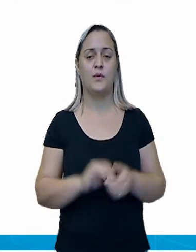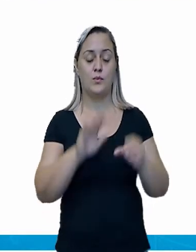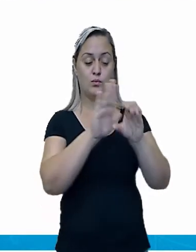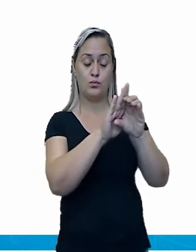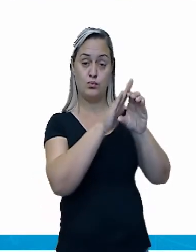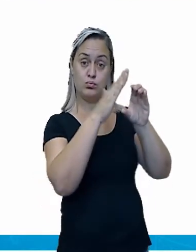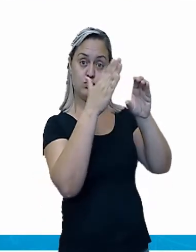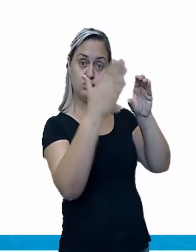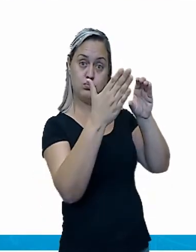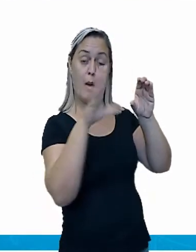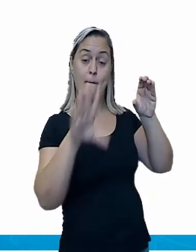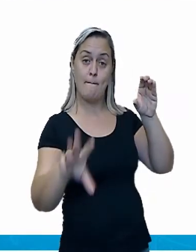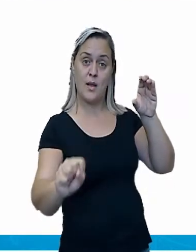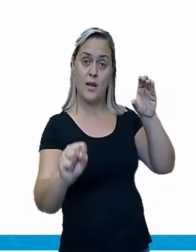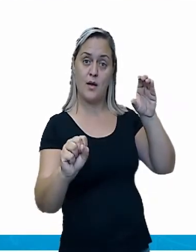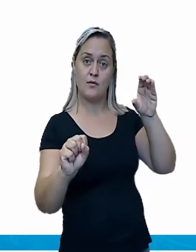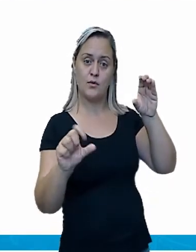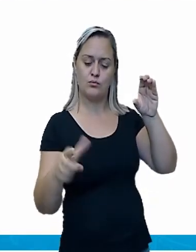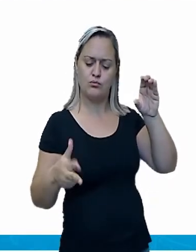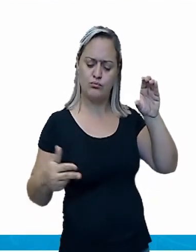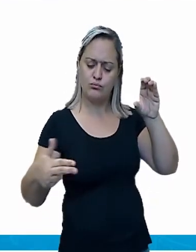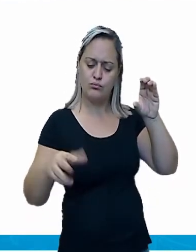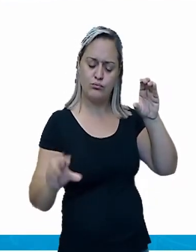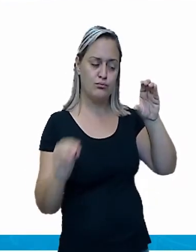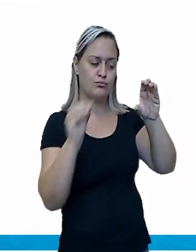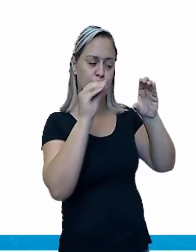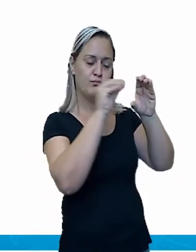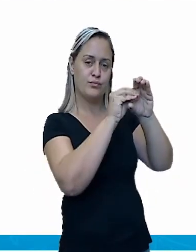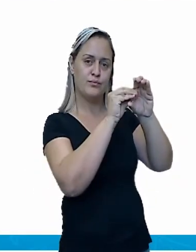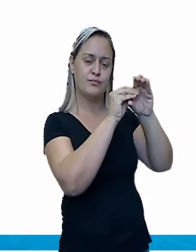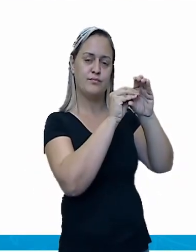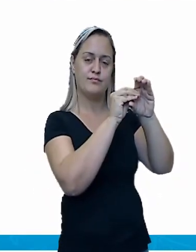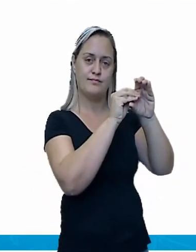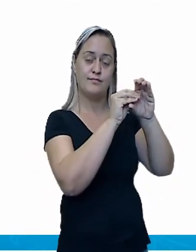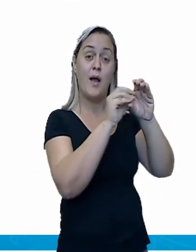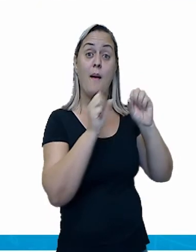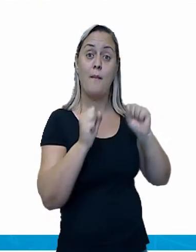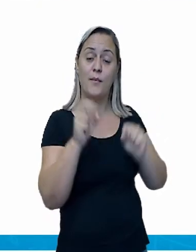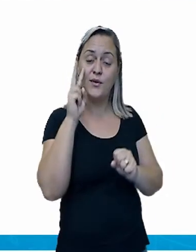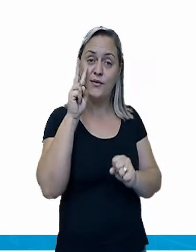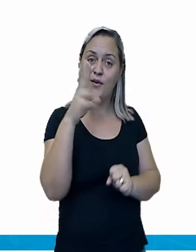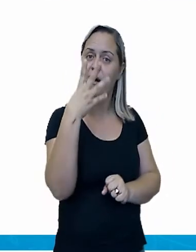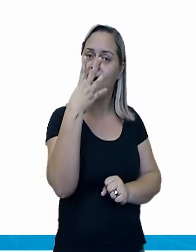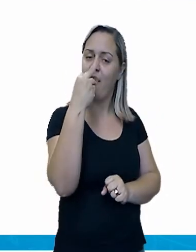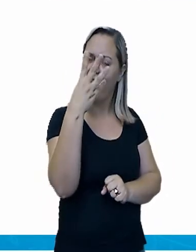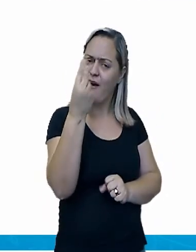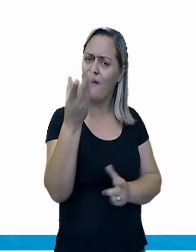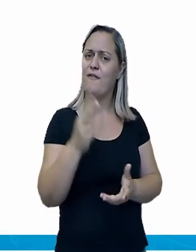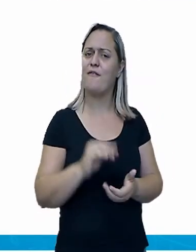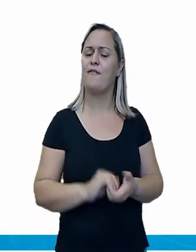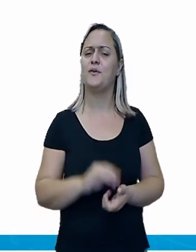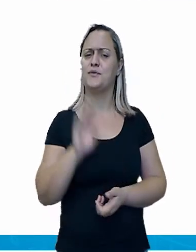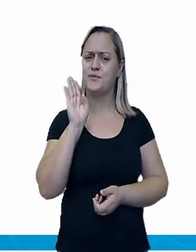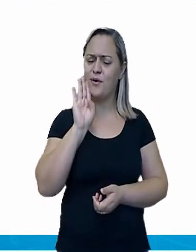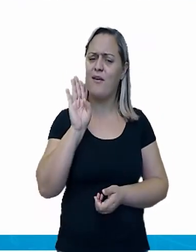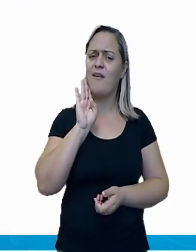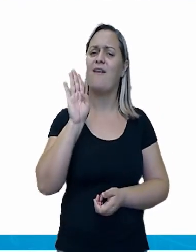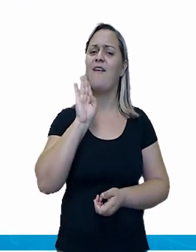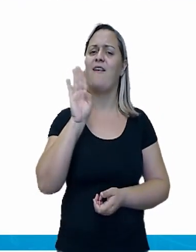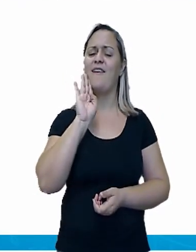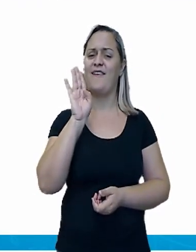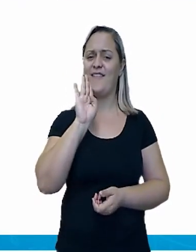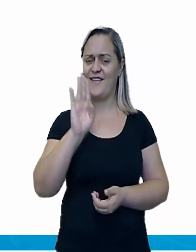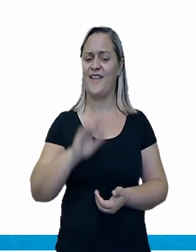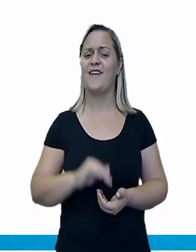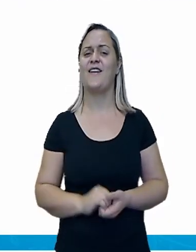no outro. Vai aumentar o tamanho daquele negativo da imagem que tá ali. E você consegue